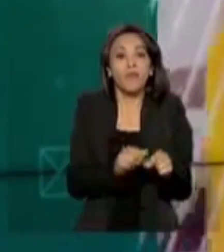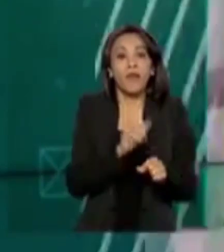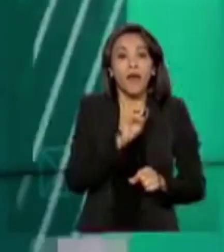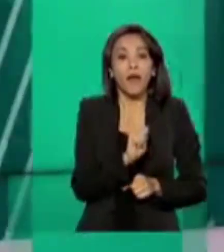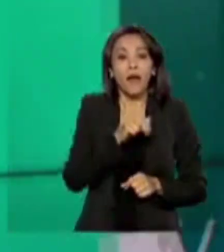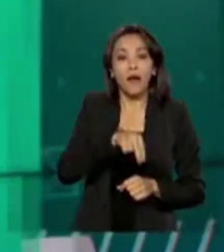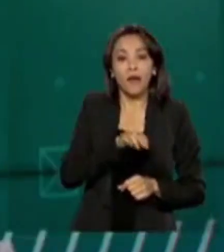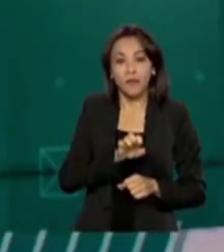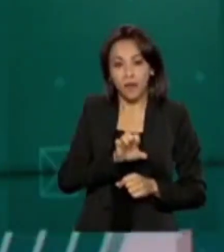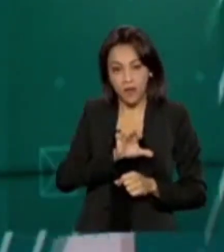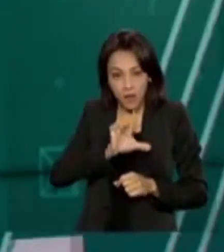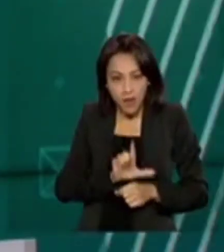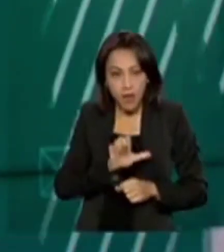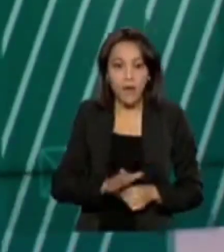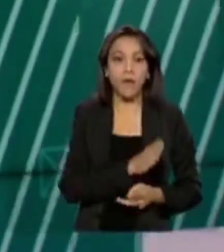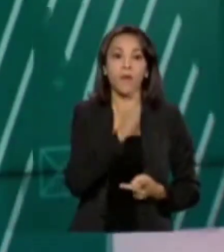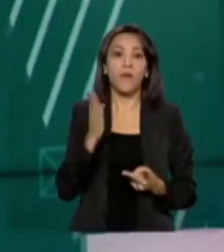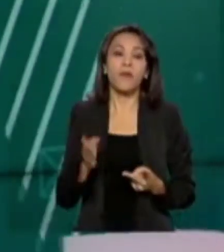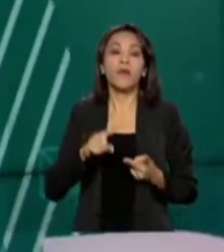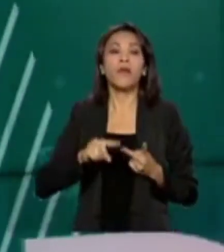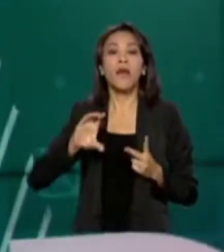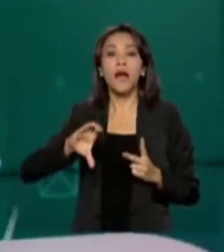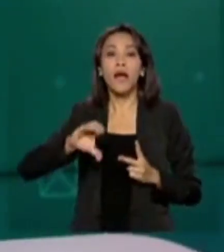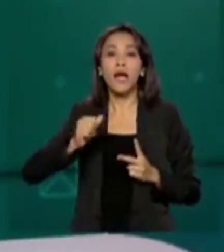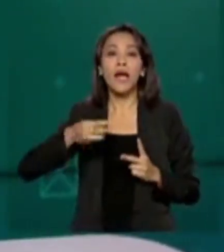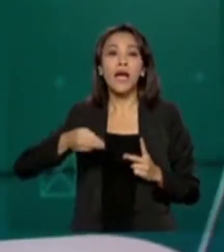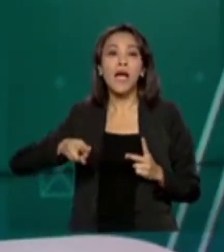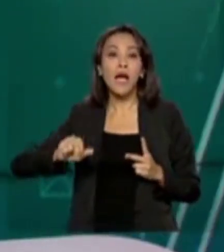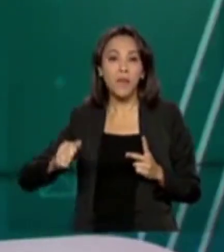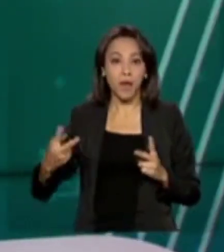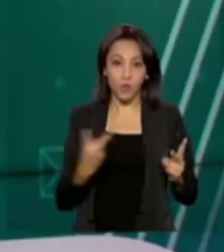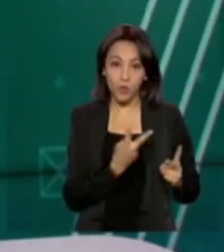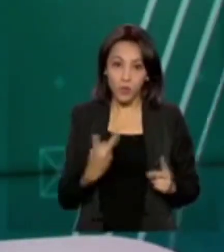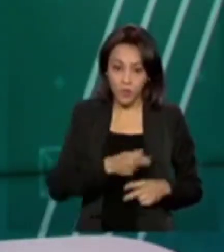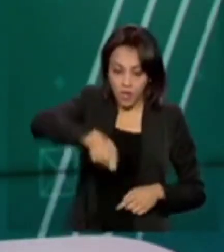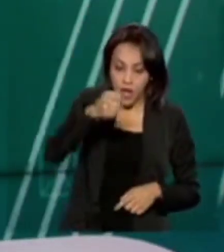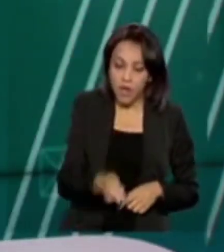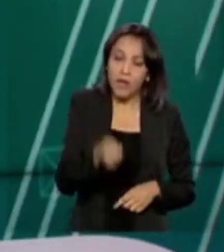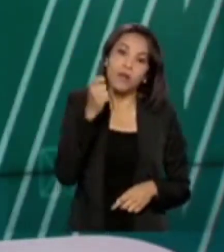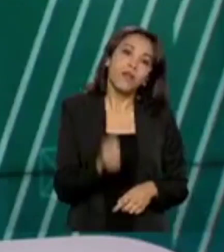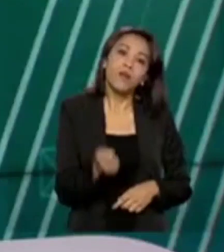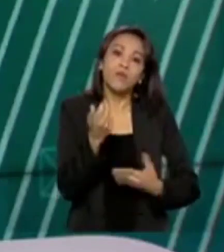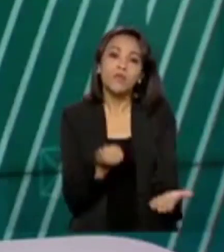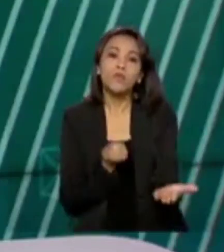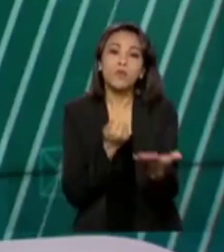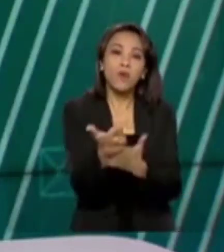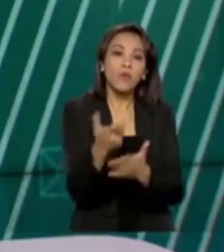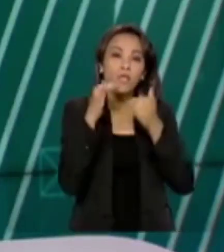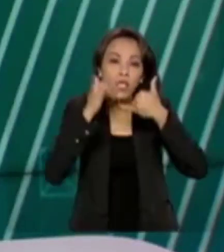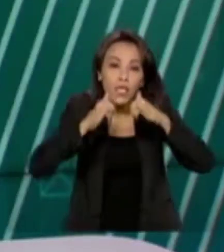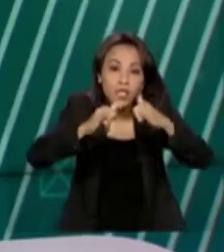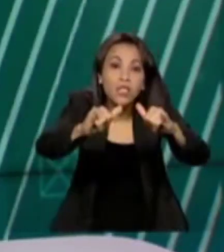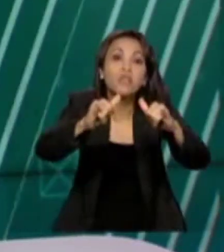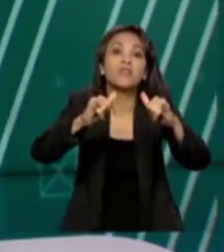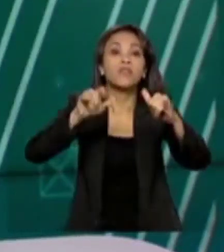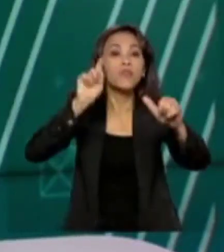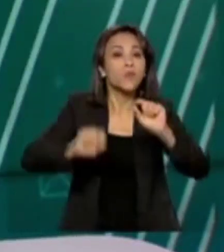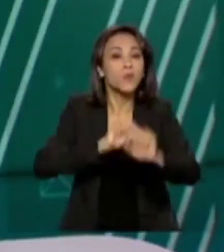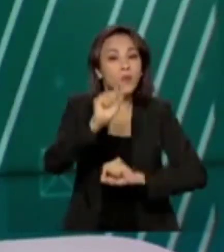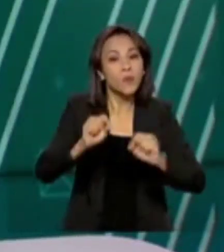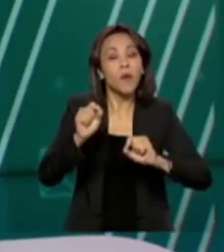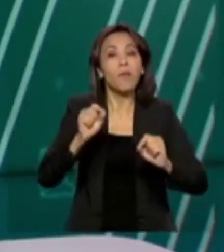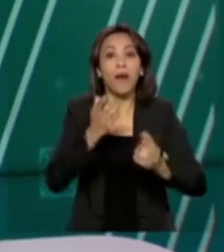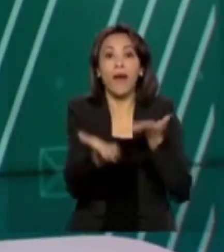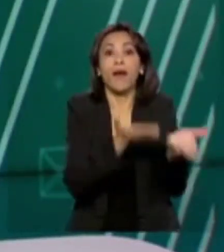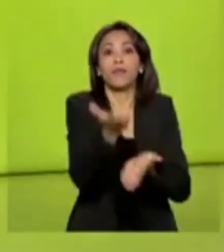Câmara de Comercialização de Energia Elétrica realizaram um leilão de compra de energia de fontes renováveis para atender às necessidades de